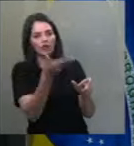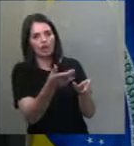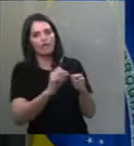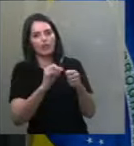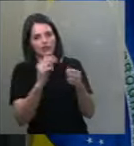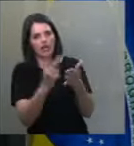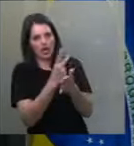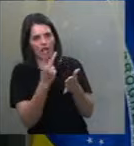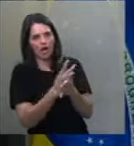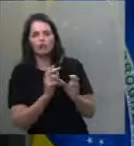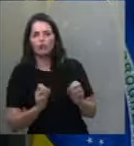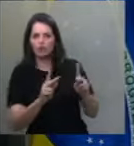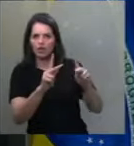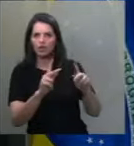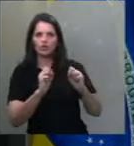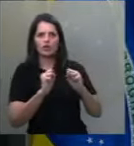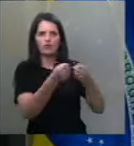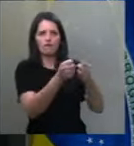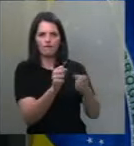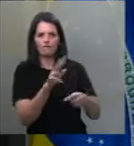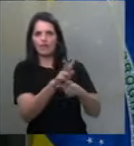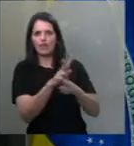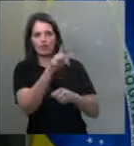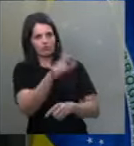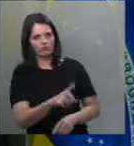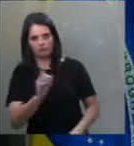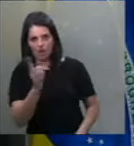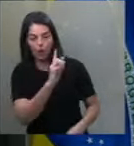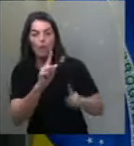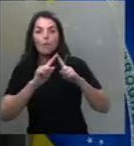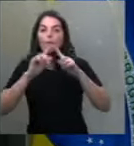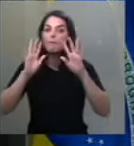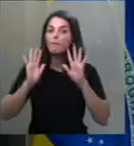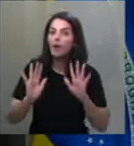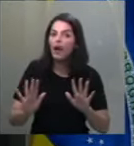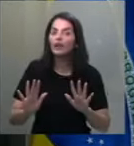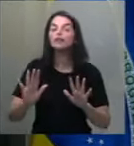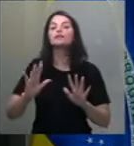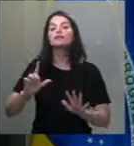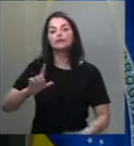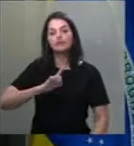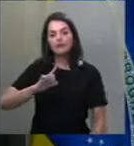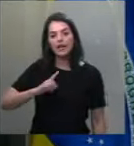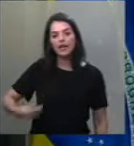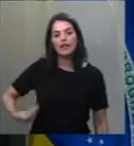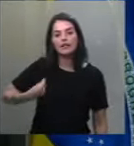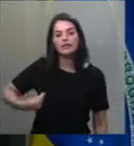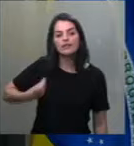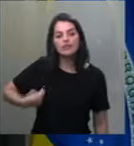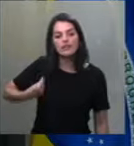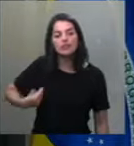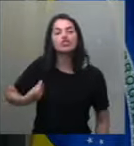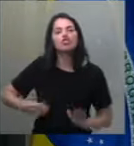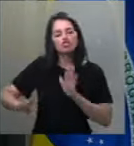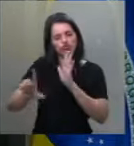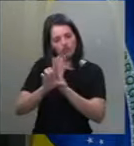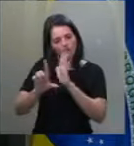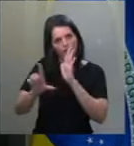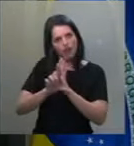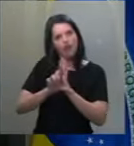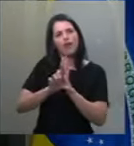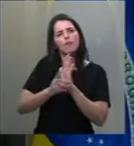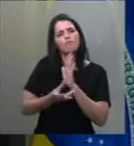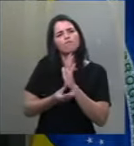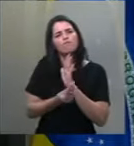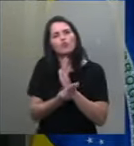Longe de mim querer defendê-lo. Existe uma farta legislação no Brasil